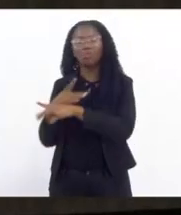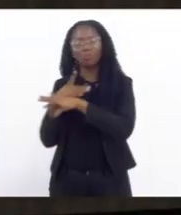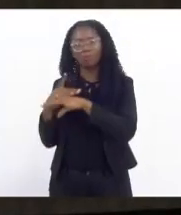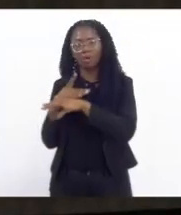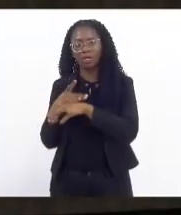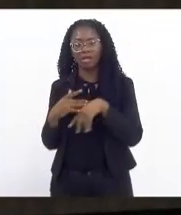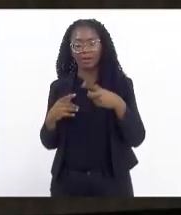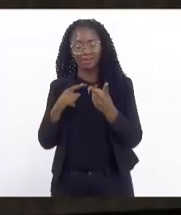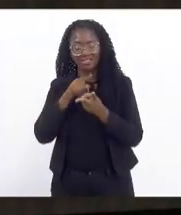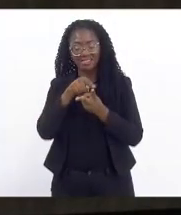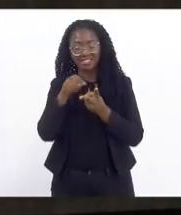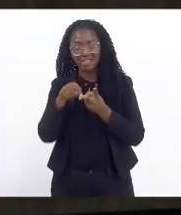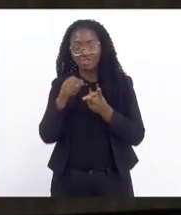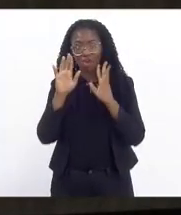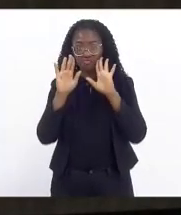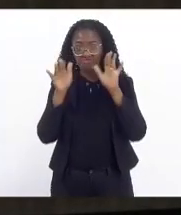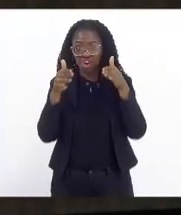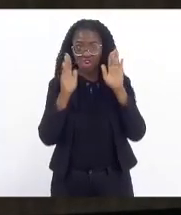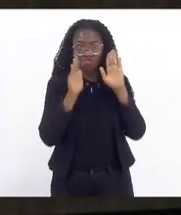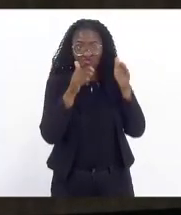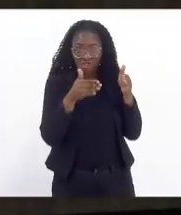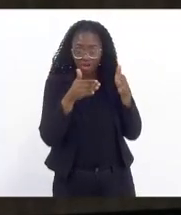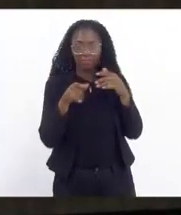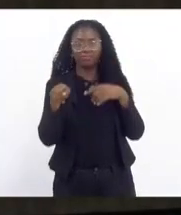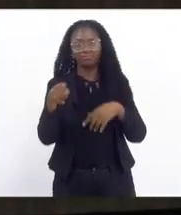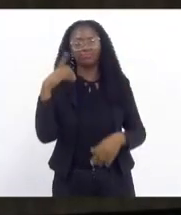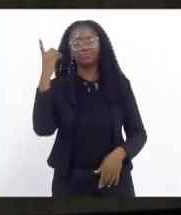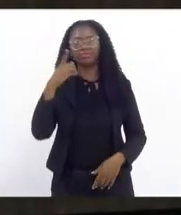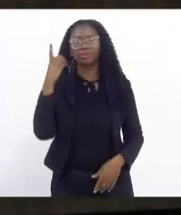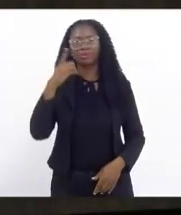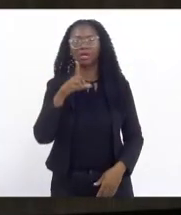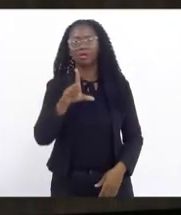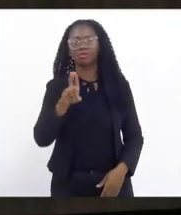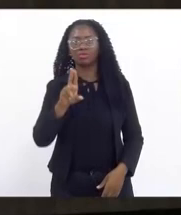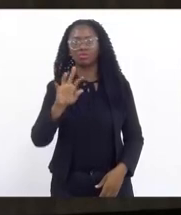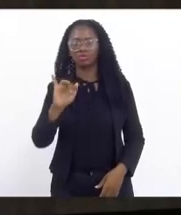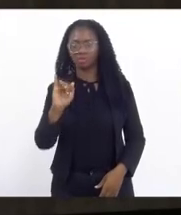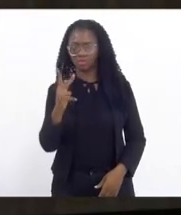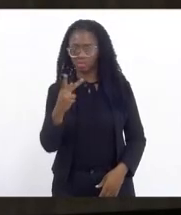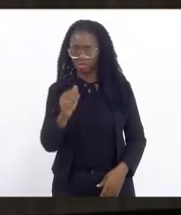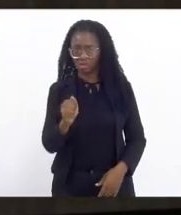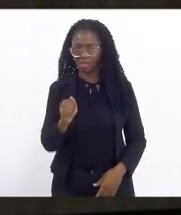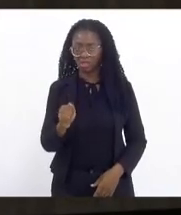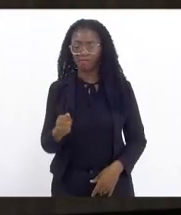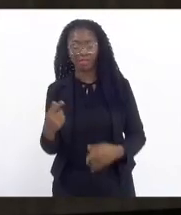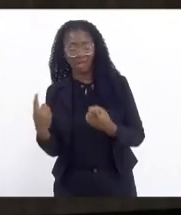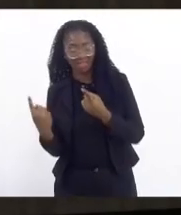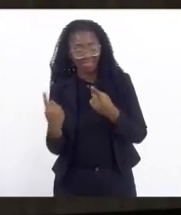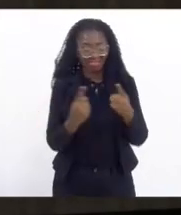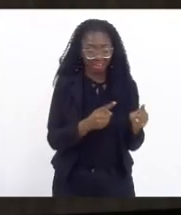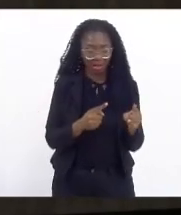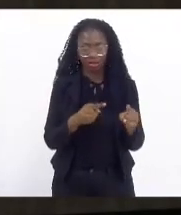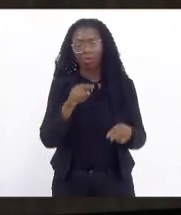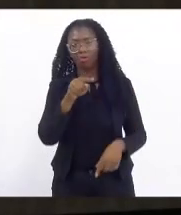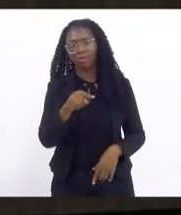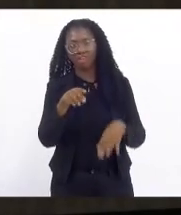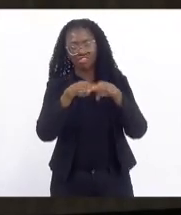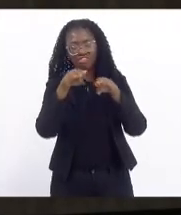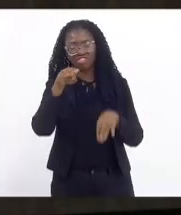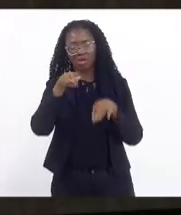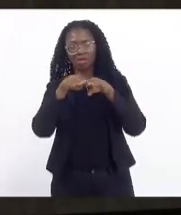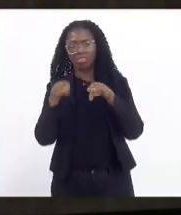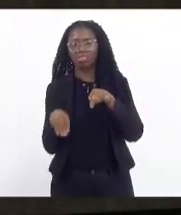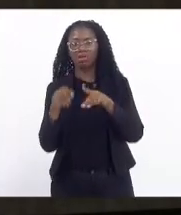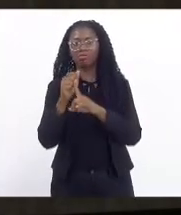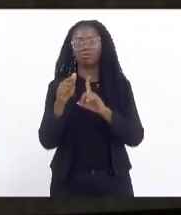dúvida nenhuma, a deputada Lucinha vai estar atacando o grave problema da desigualdade social. É bom